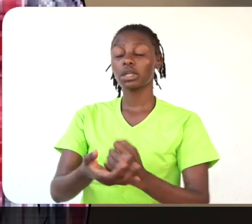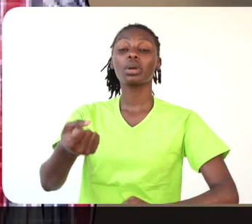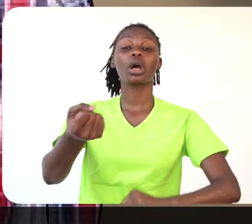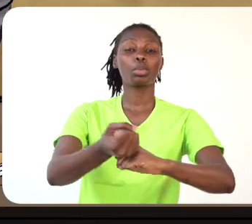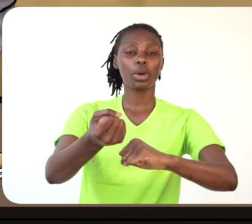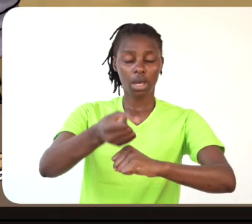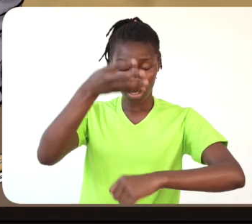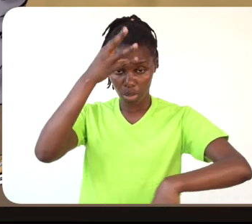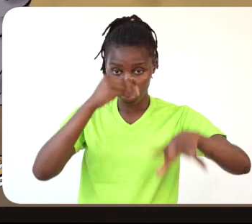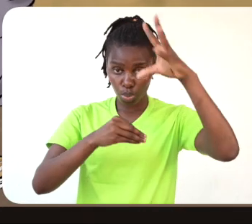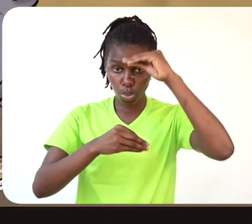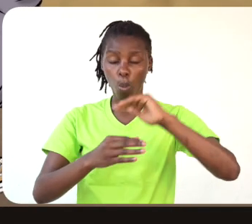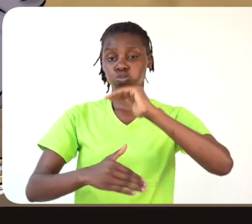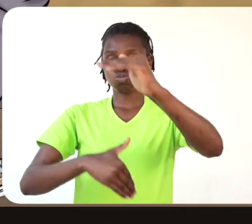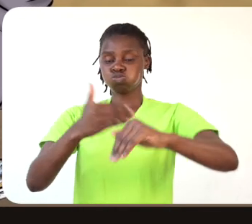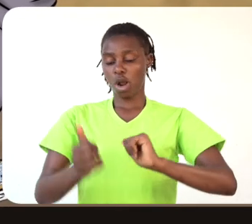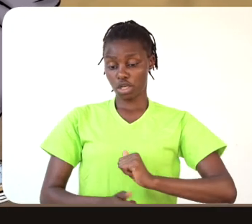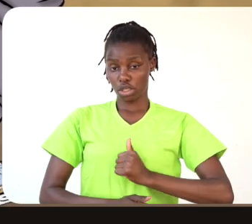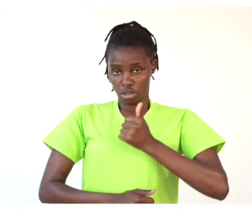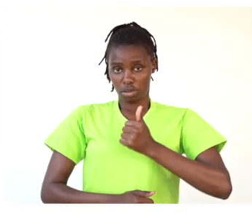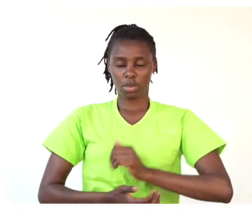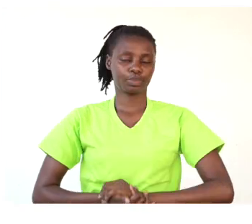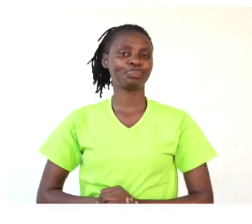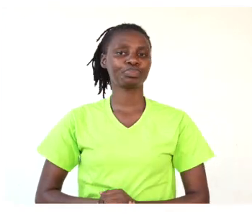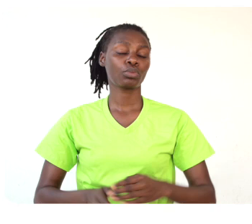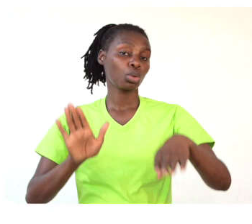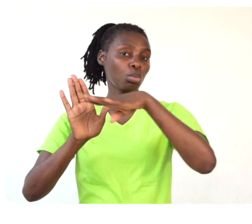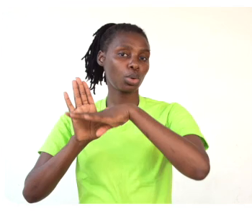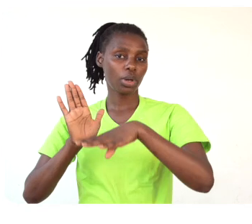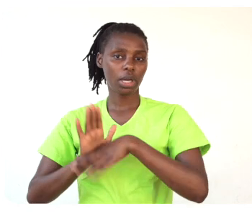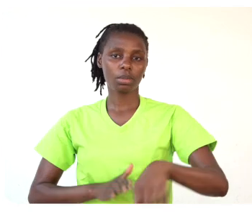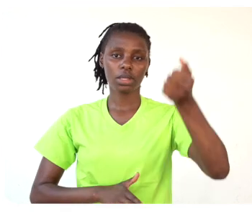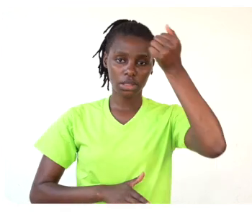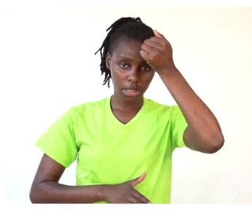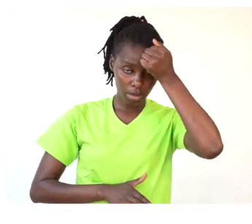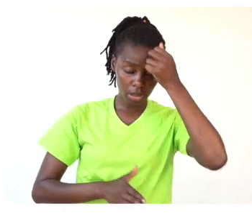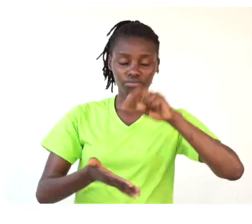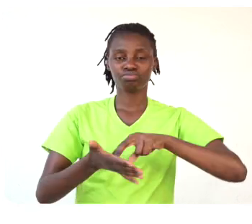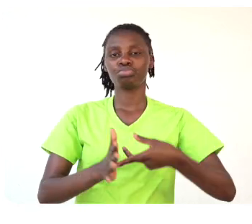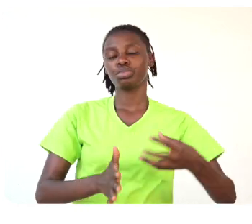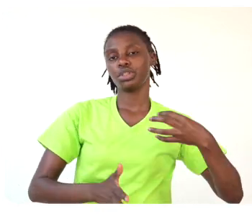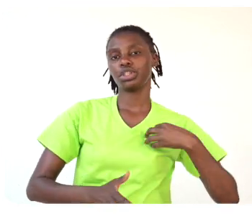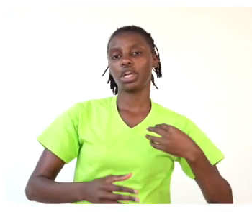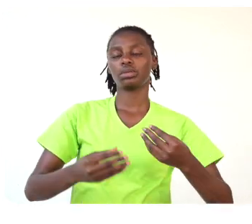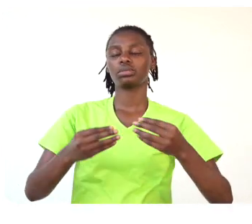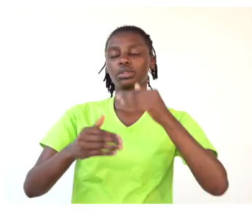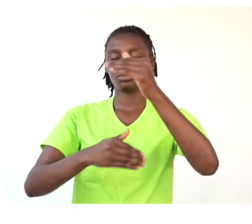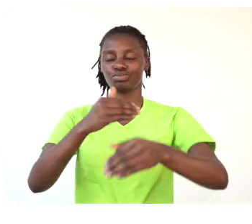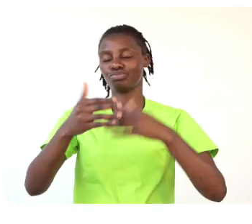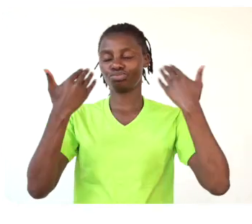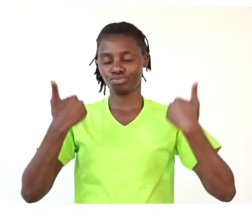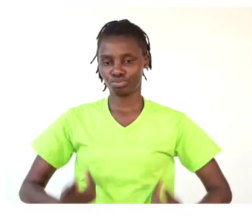de contribuir para a sua aprendizagem e elevar a sua autoestima. Esta é uma iniciativa do Programa Saber do Ministério da